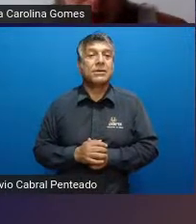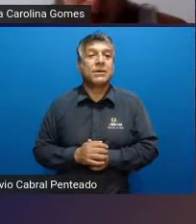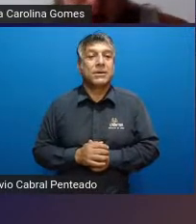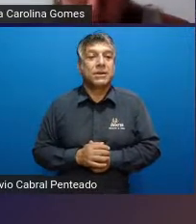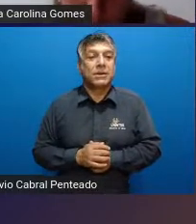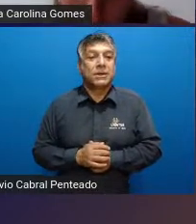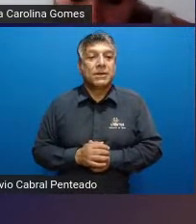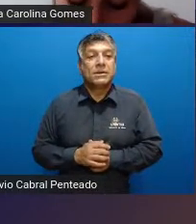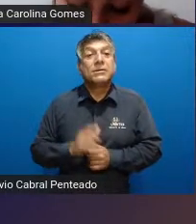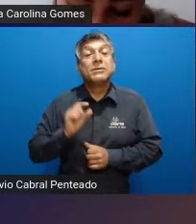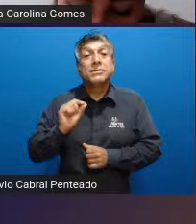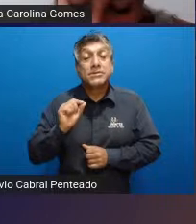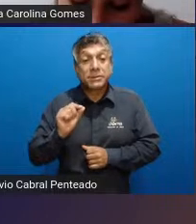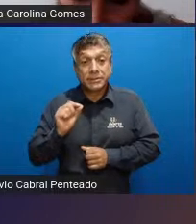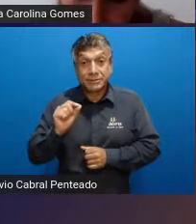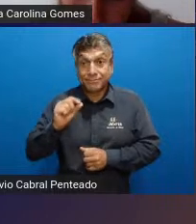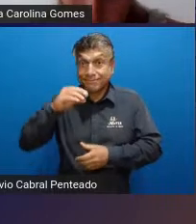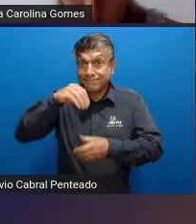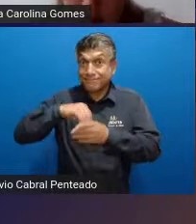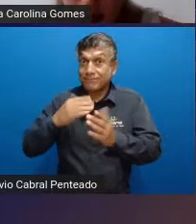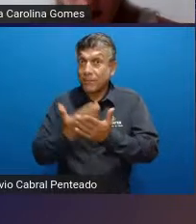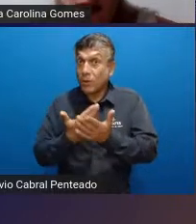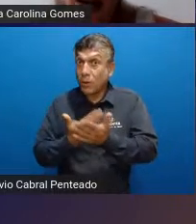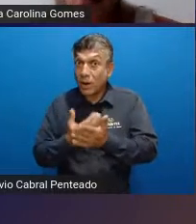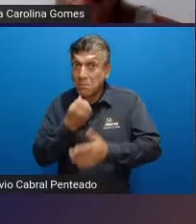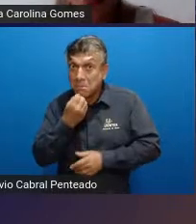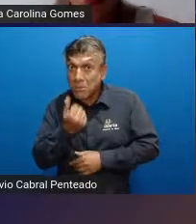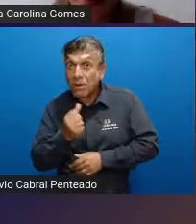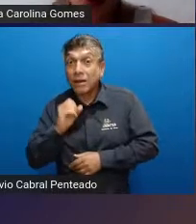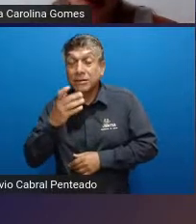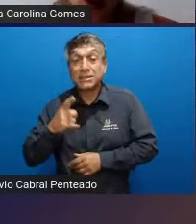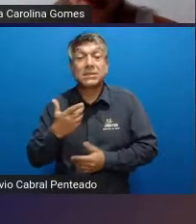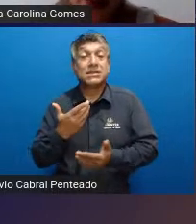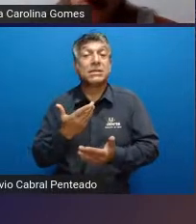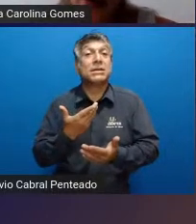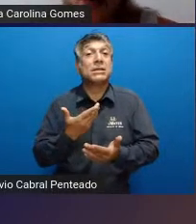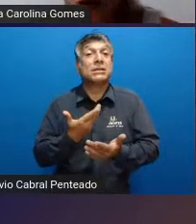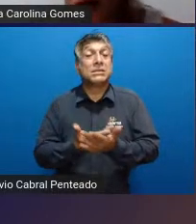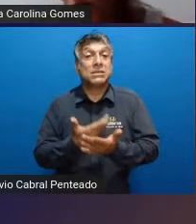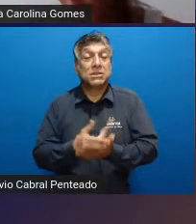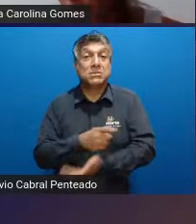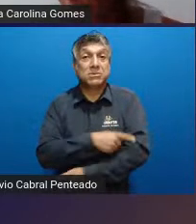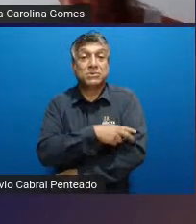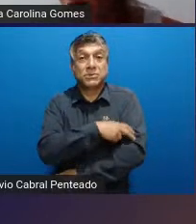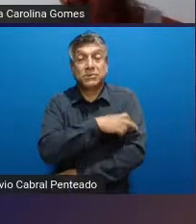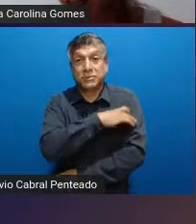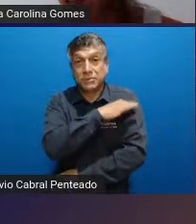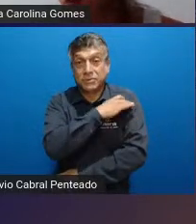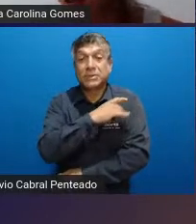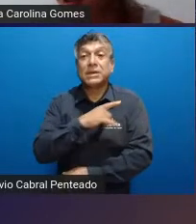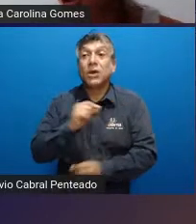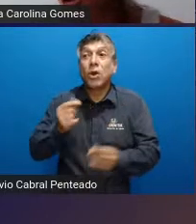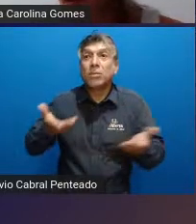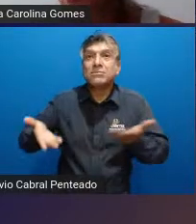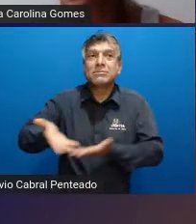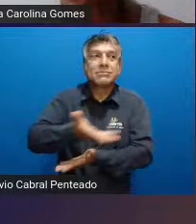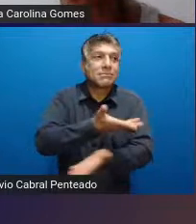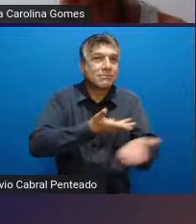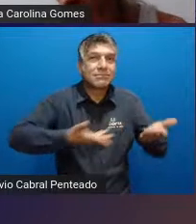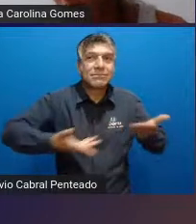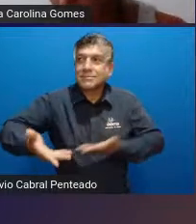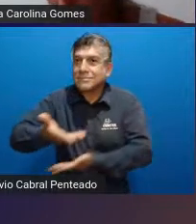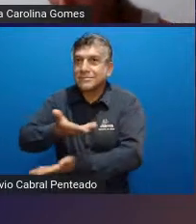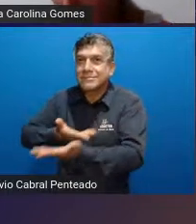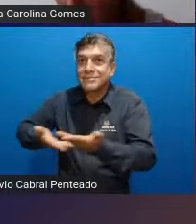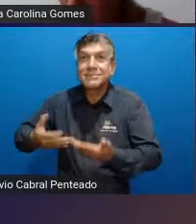benefícios da inclusão no ambiente escolar do ensino regular principalmente para aumentar o relacionamento com os próprios coleguinhas para ele se sentir mais